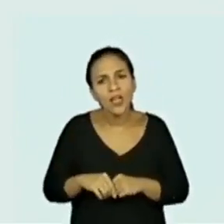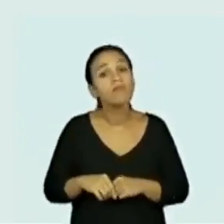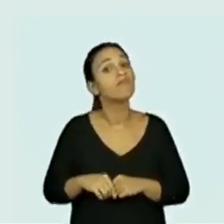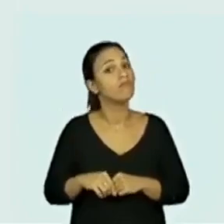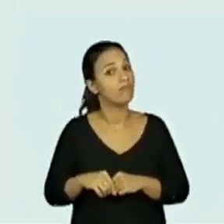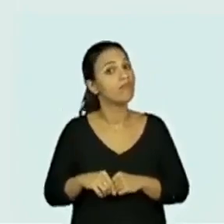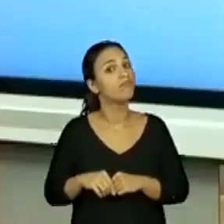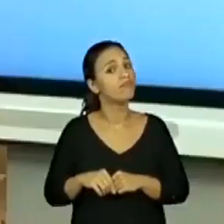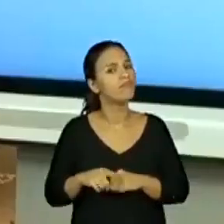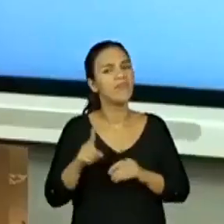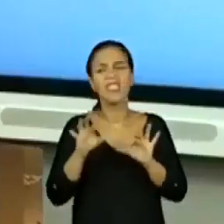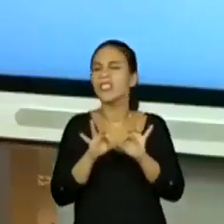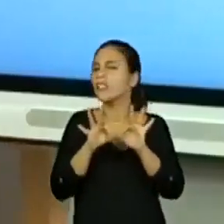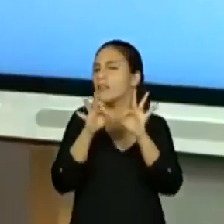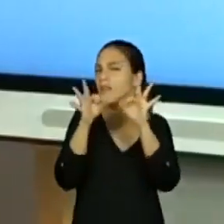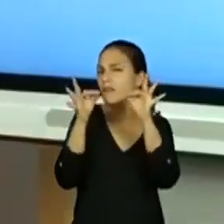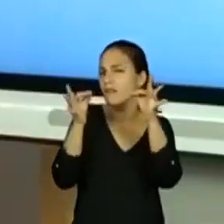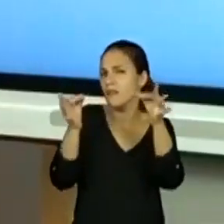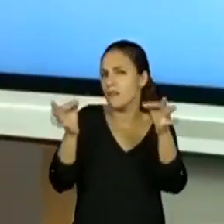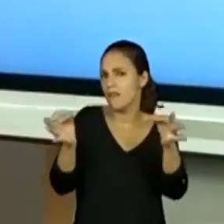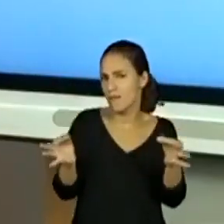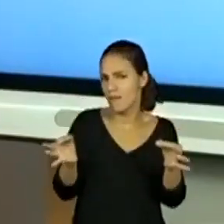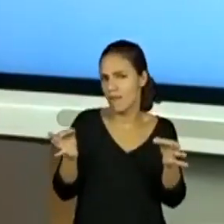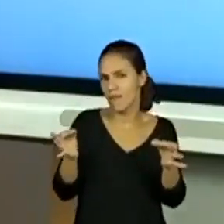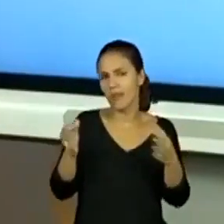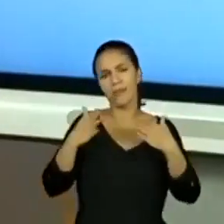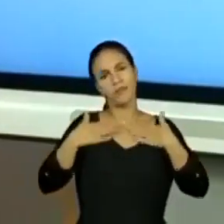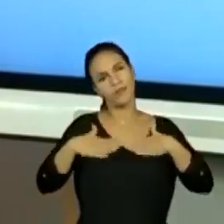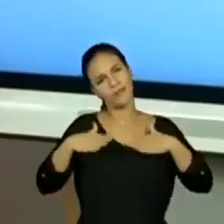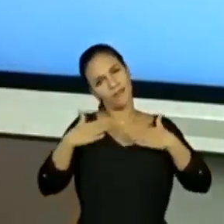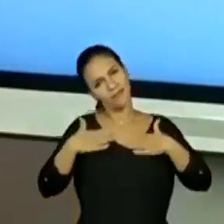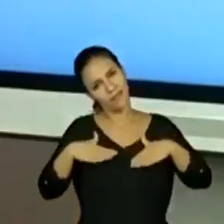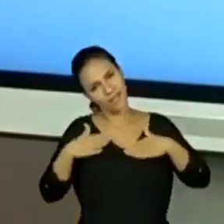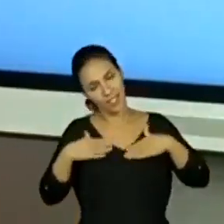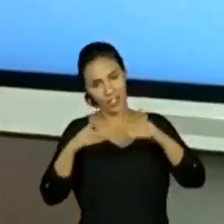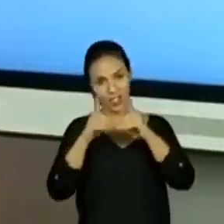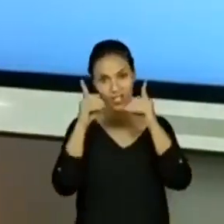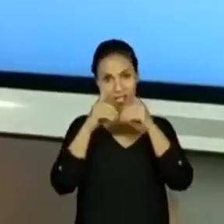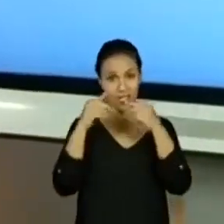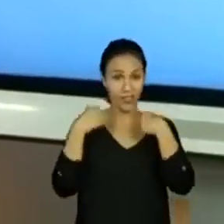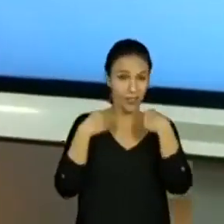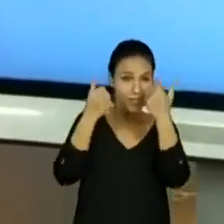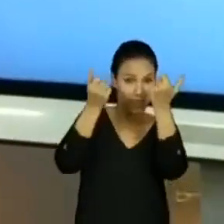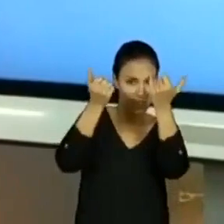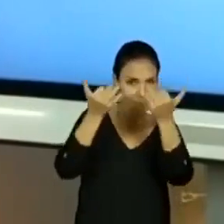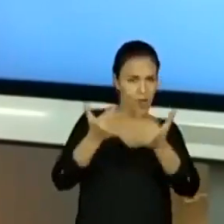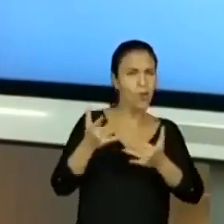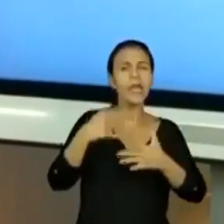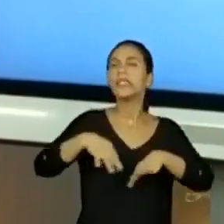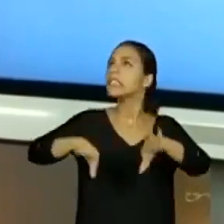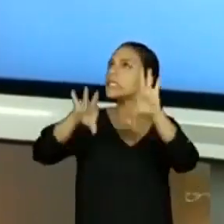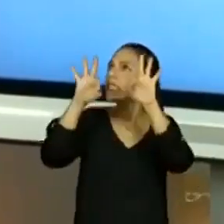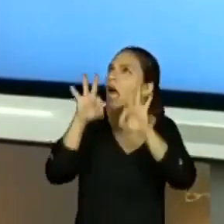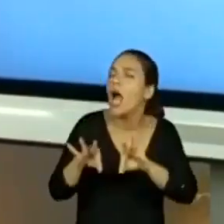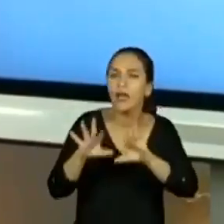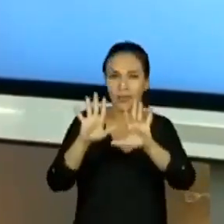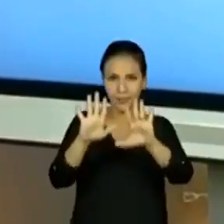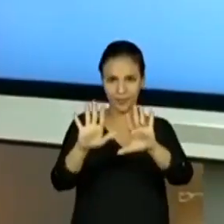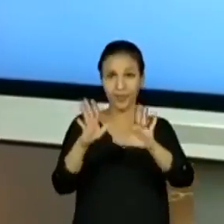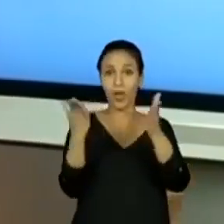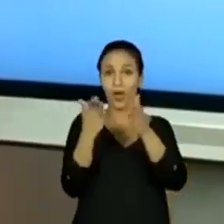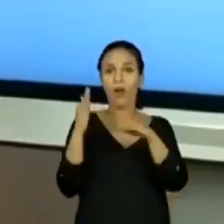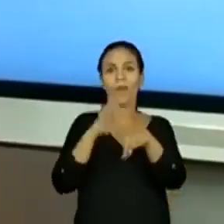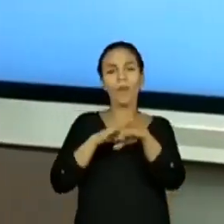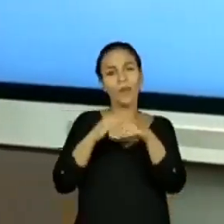De maneira muito simples, tranquila e didática. Não vai levar isso como certeza absoluta. Mas, para vocês, nesse